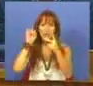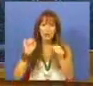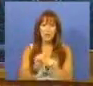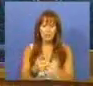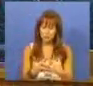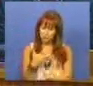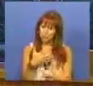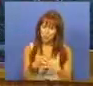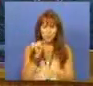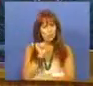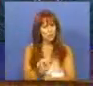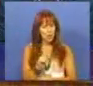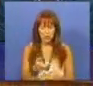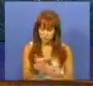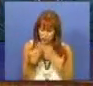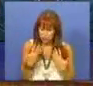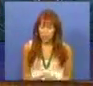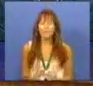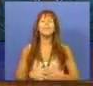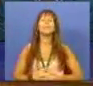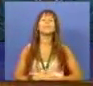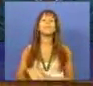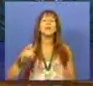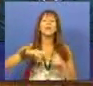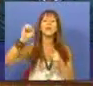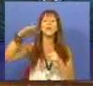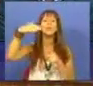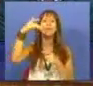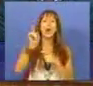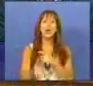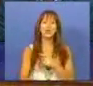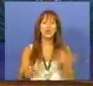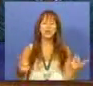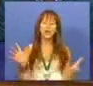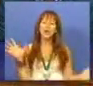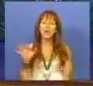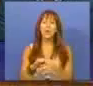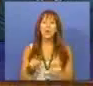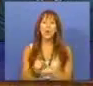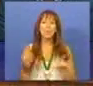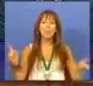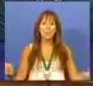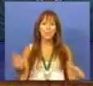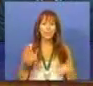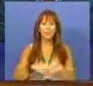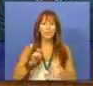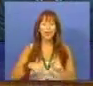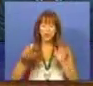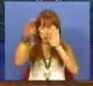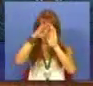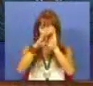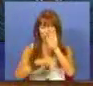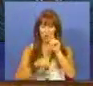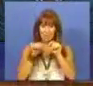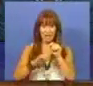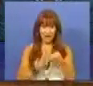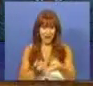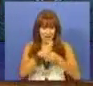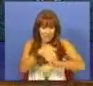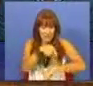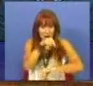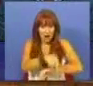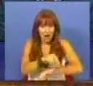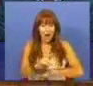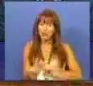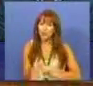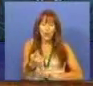a salientar desde já. O primeiro aspecto prende-se com o facto do programa desta intervenção